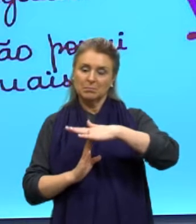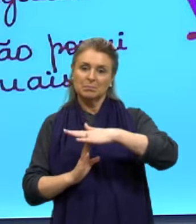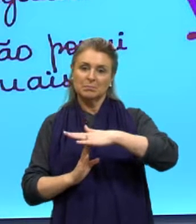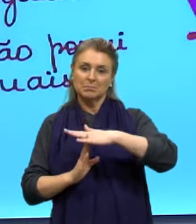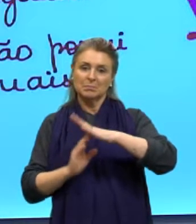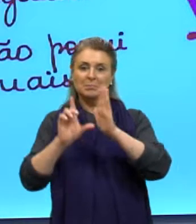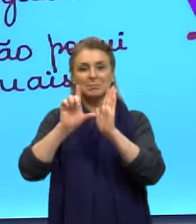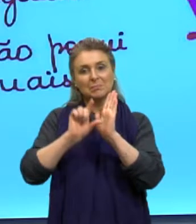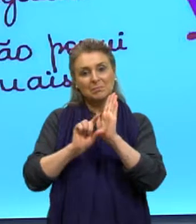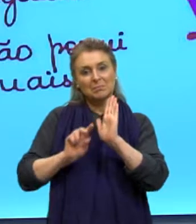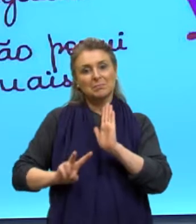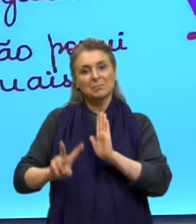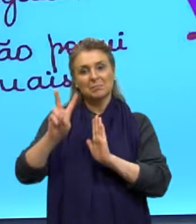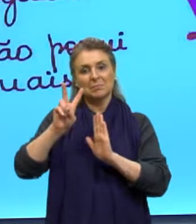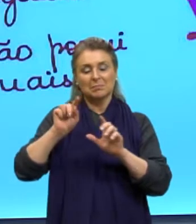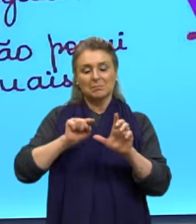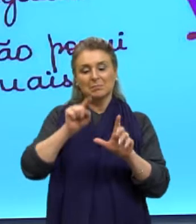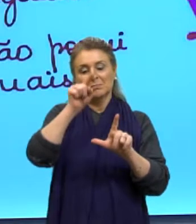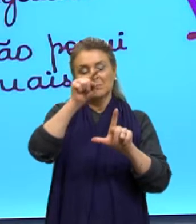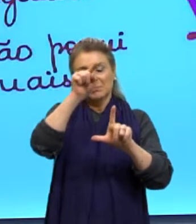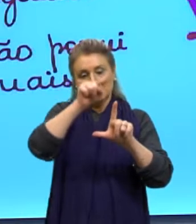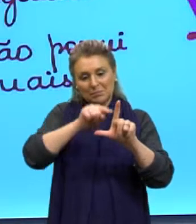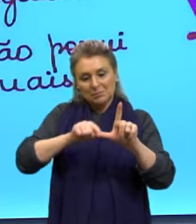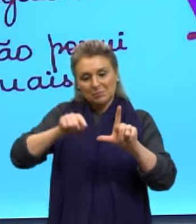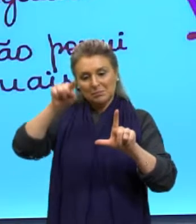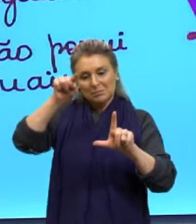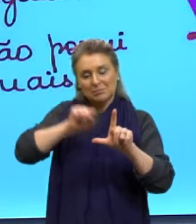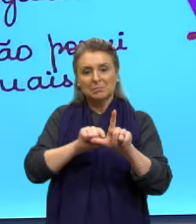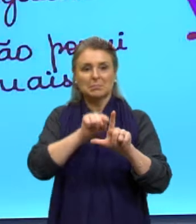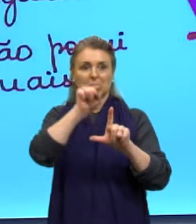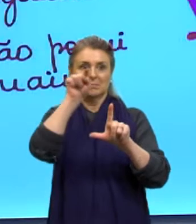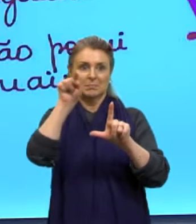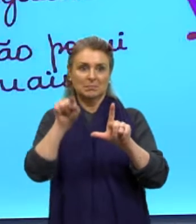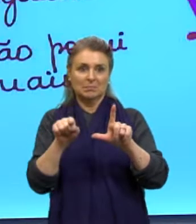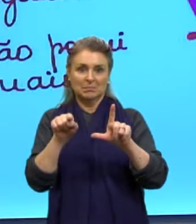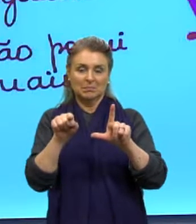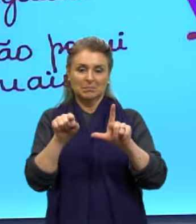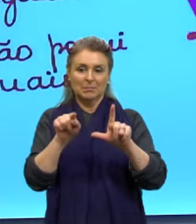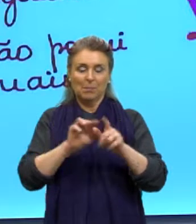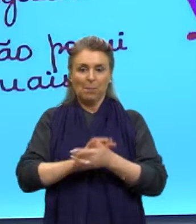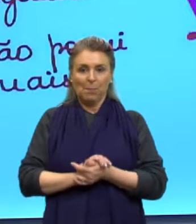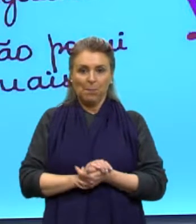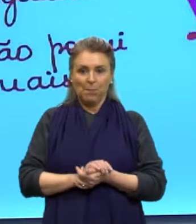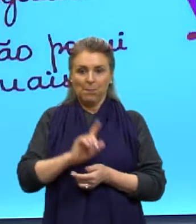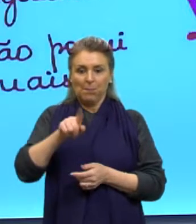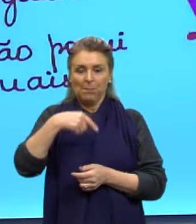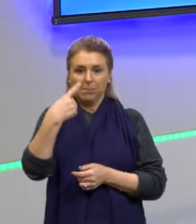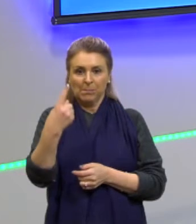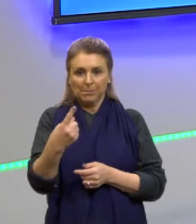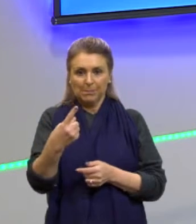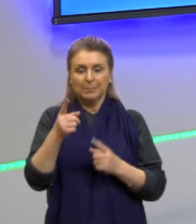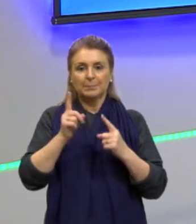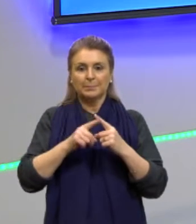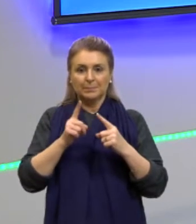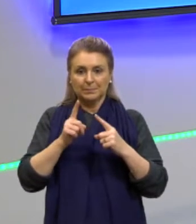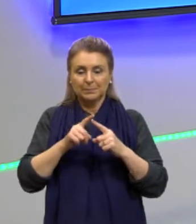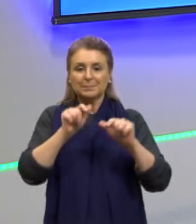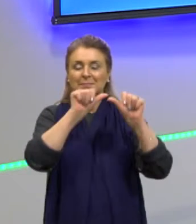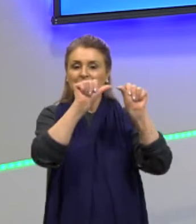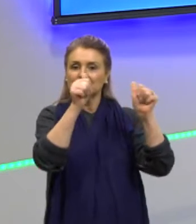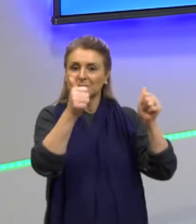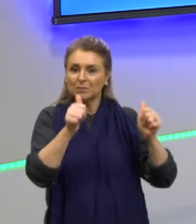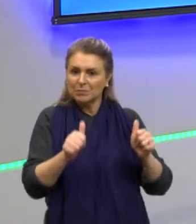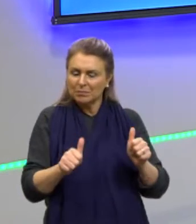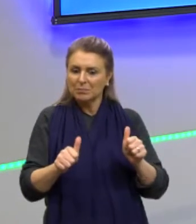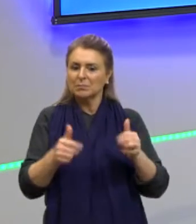a concavidade voltada para baixo e para cima. Certo? Então, há outro tipo de mapa que